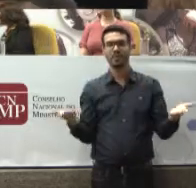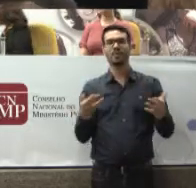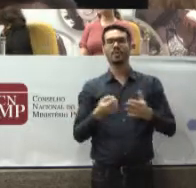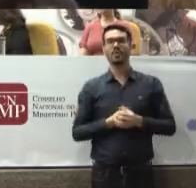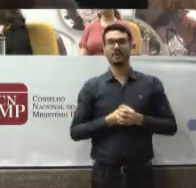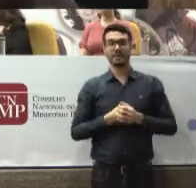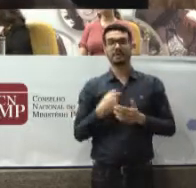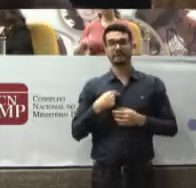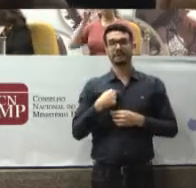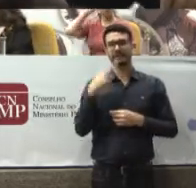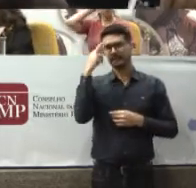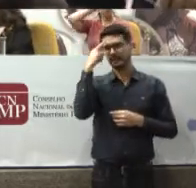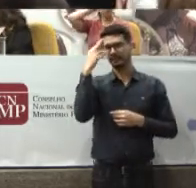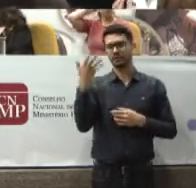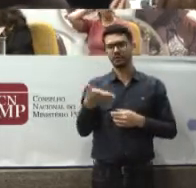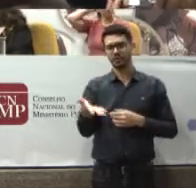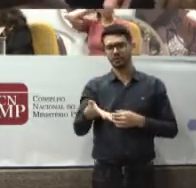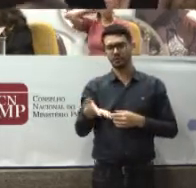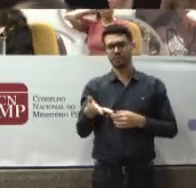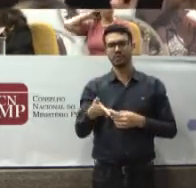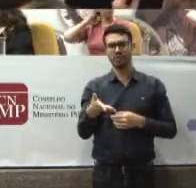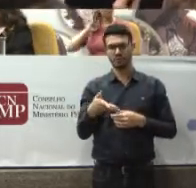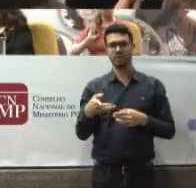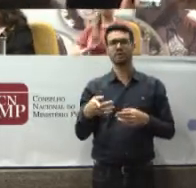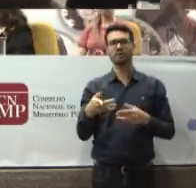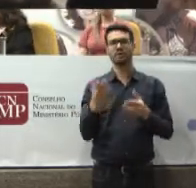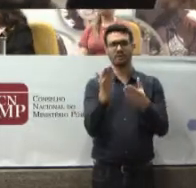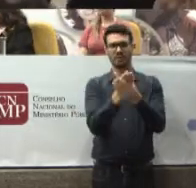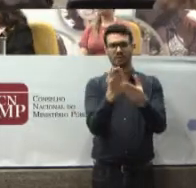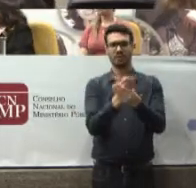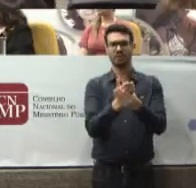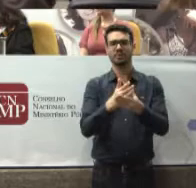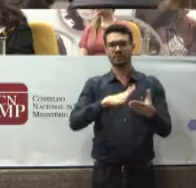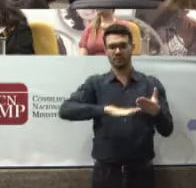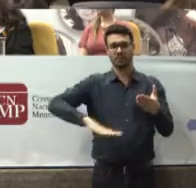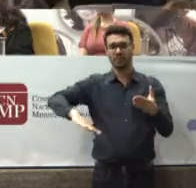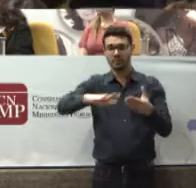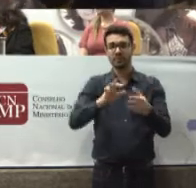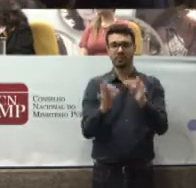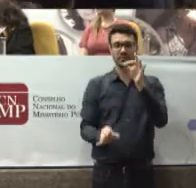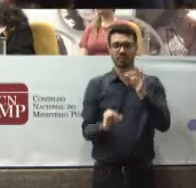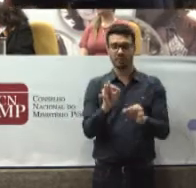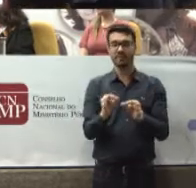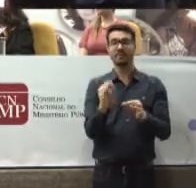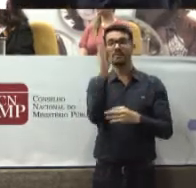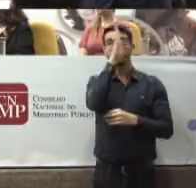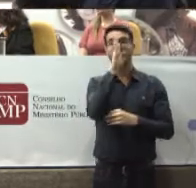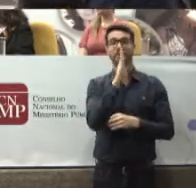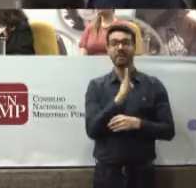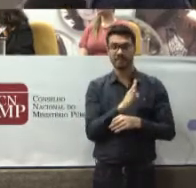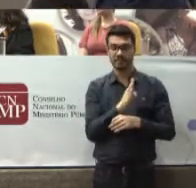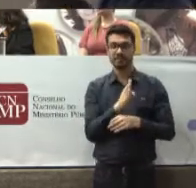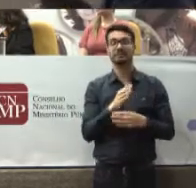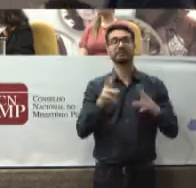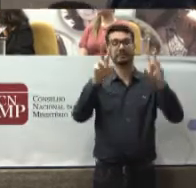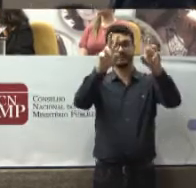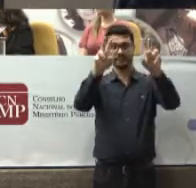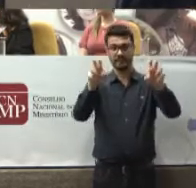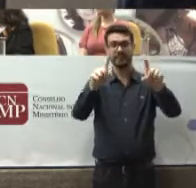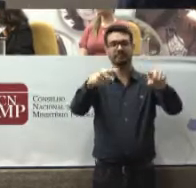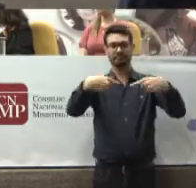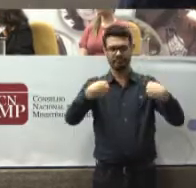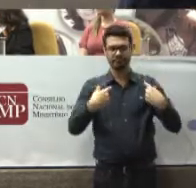refletir conosco Sobre a judicialização da saúde no Brasil Um tema